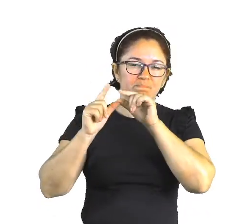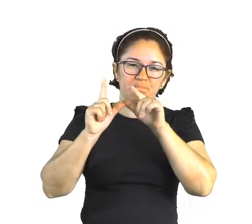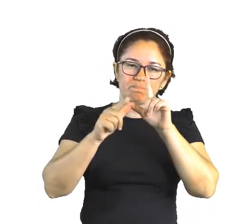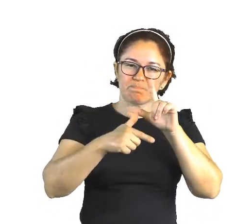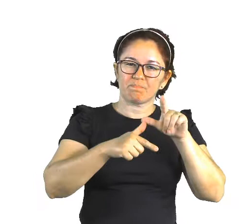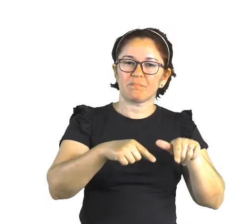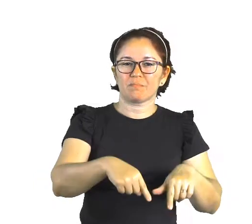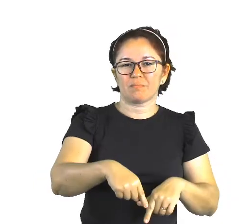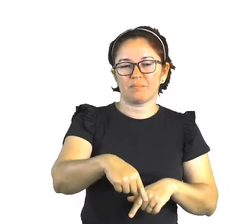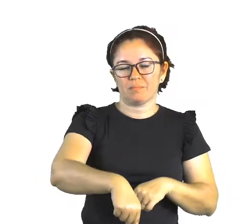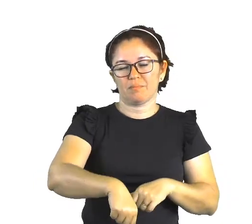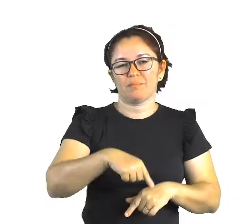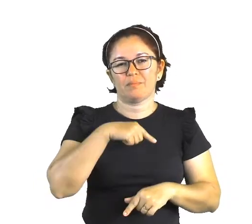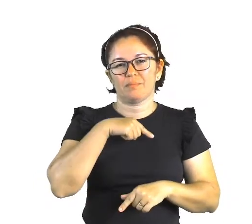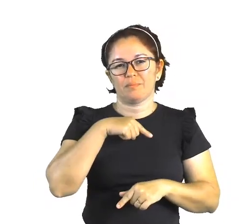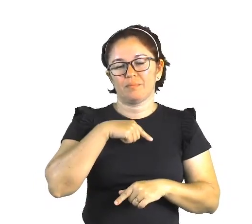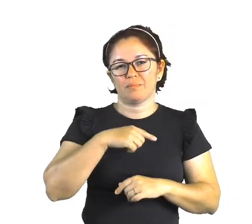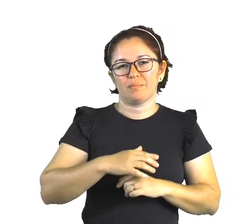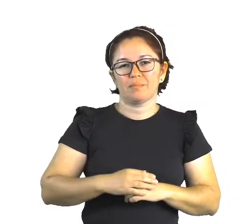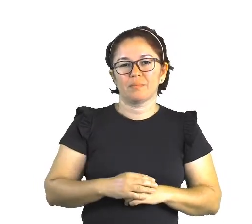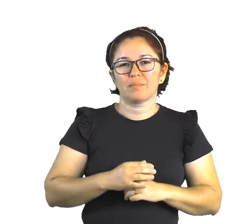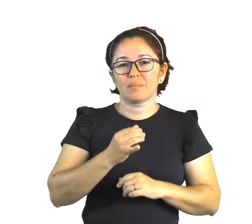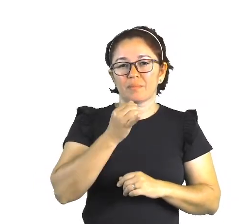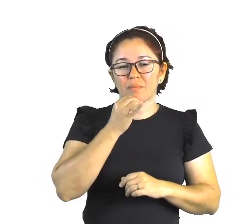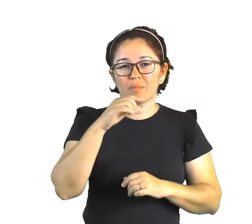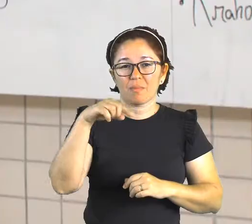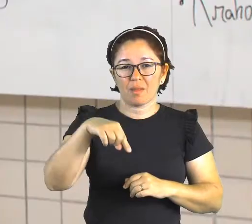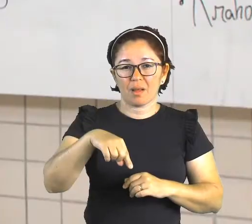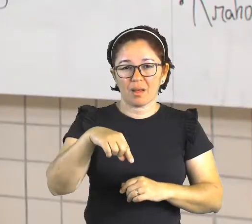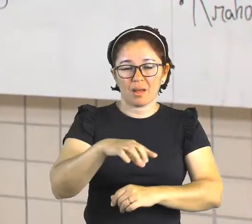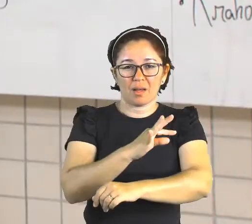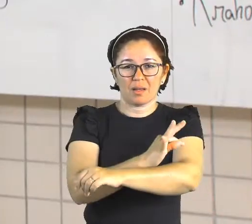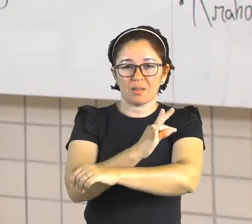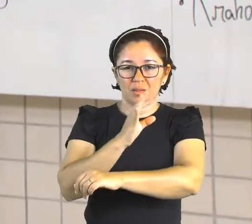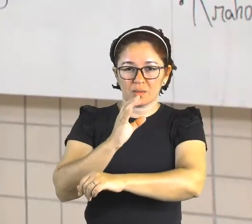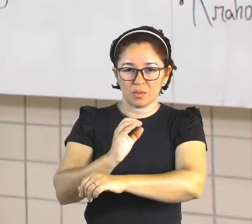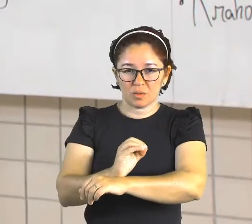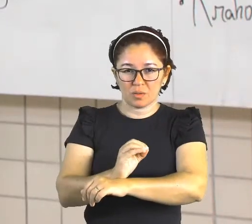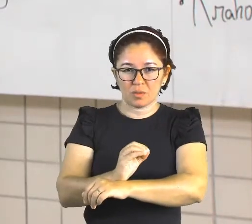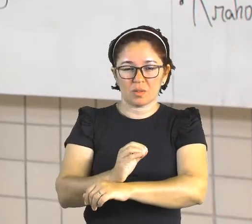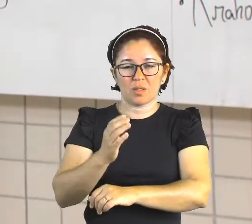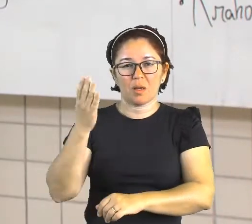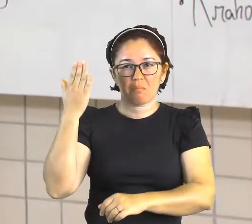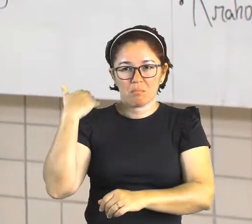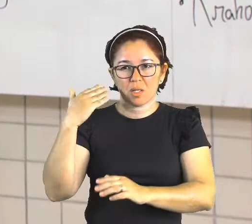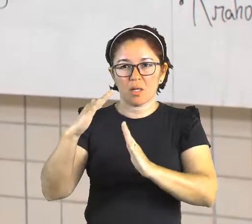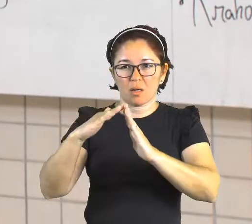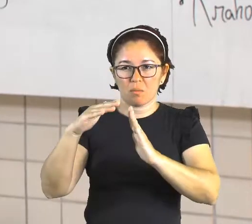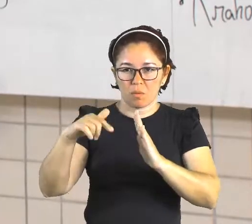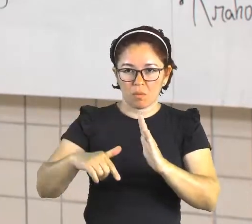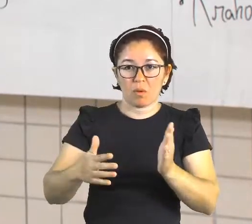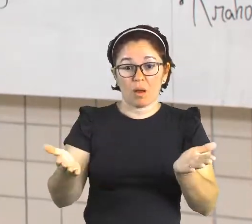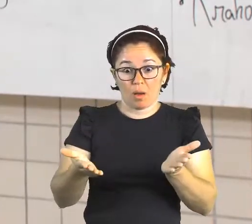Quais seriam as tribos indígenas que polvoaram e polvoam o nosso Tocantins?